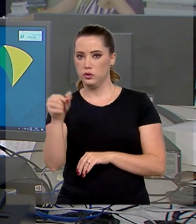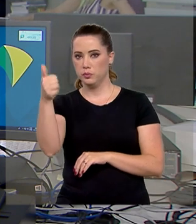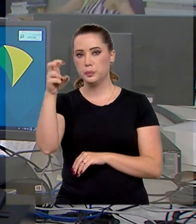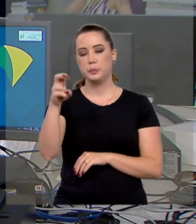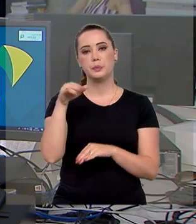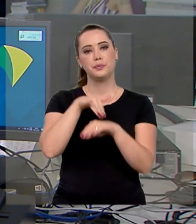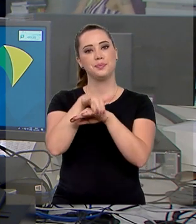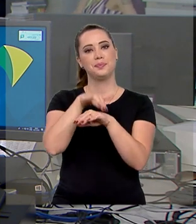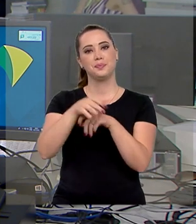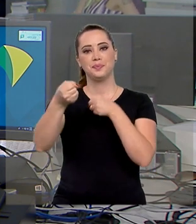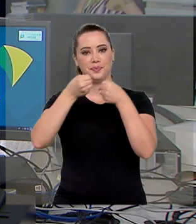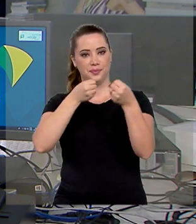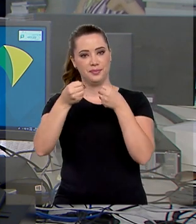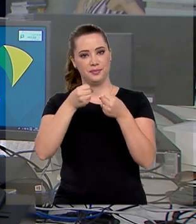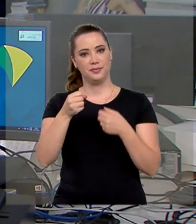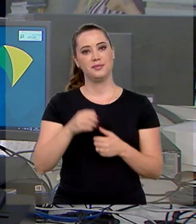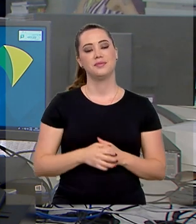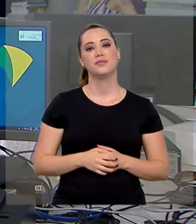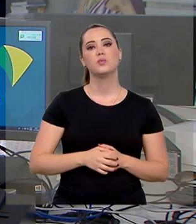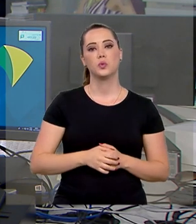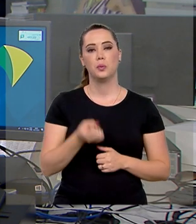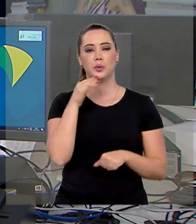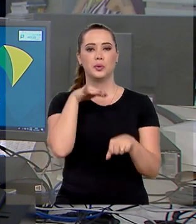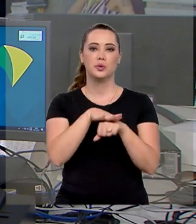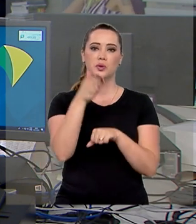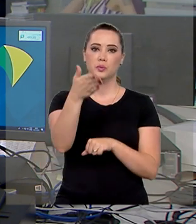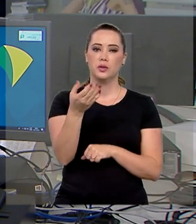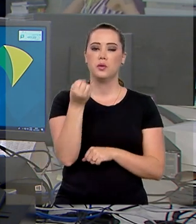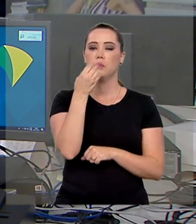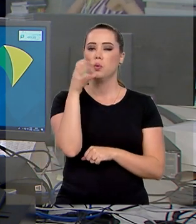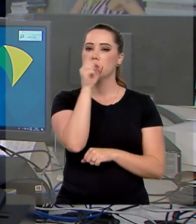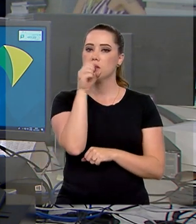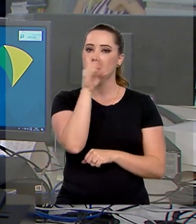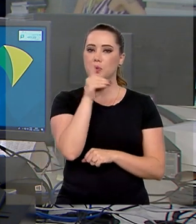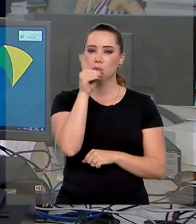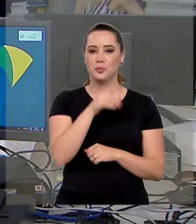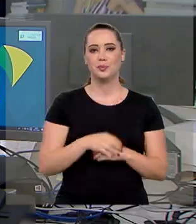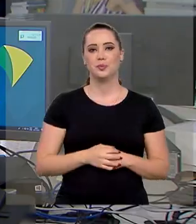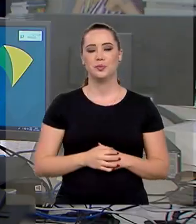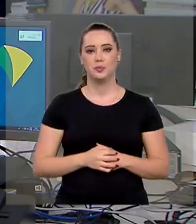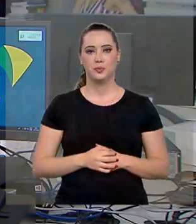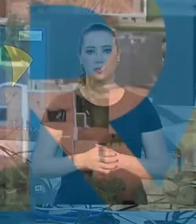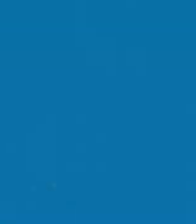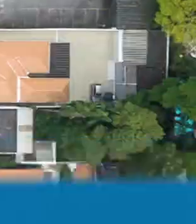8h15 da noite o Repórter Brasil. Uma boa noite para você e um ótimo fim de semana.